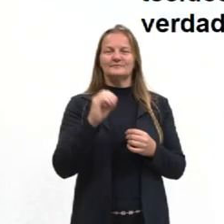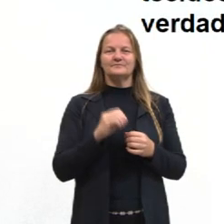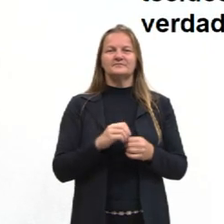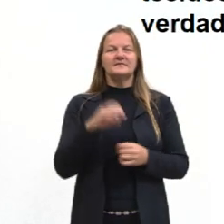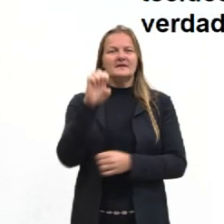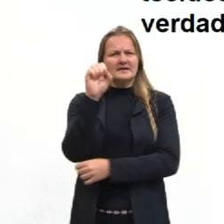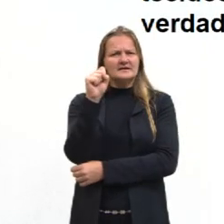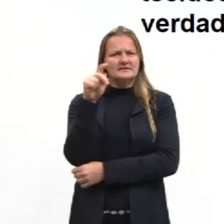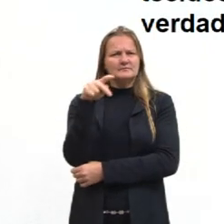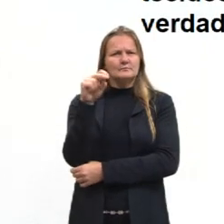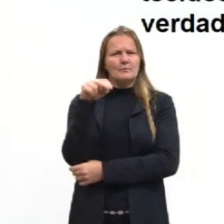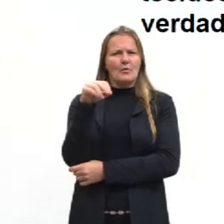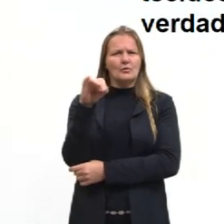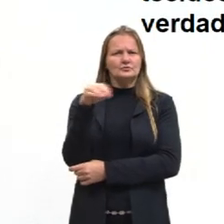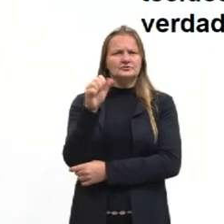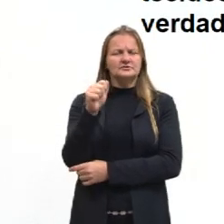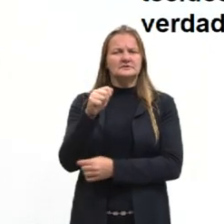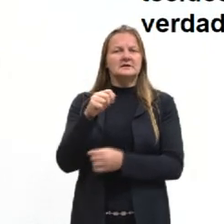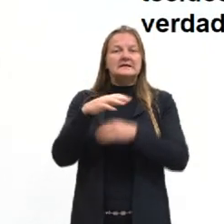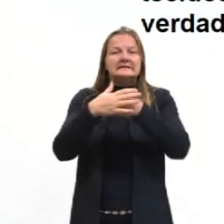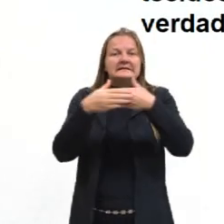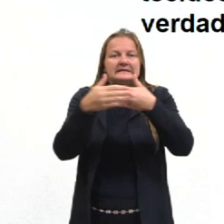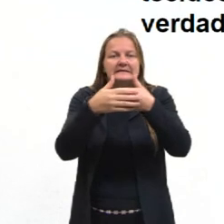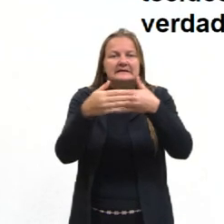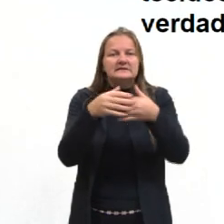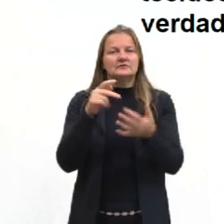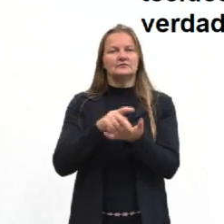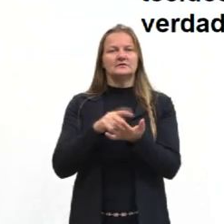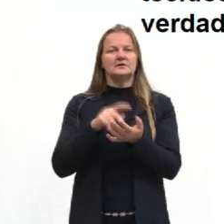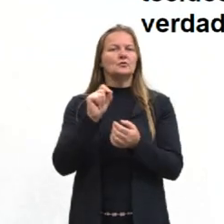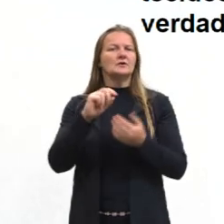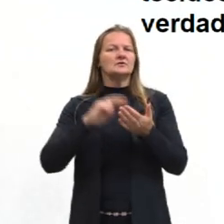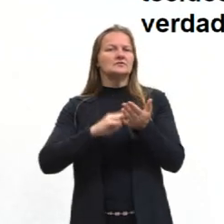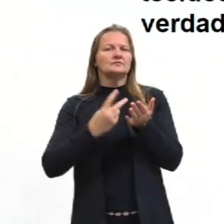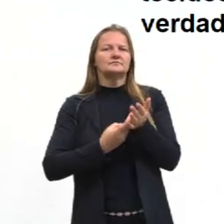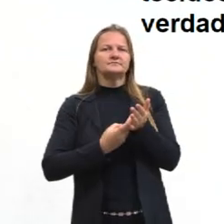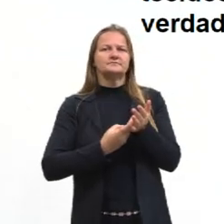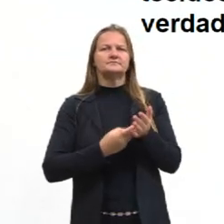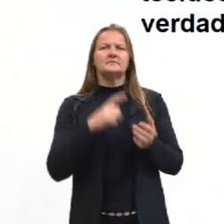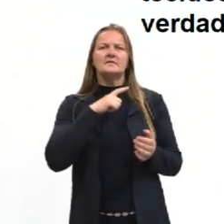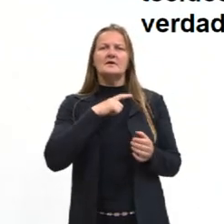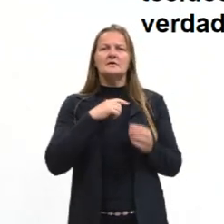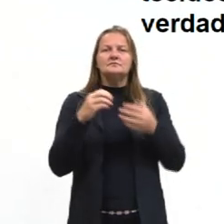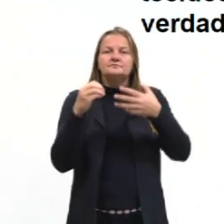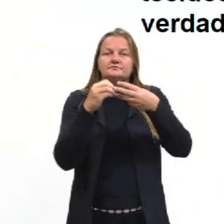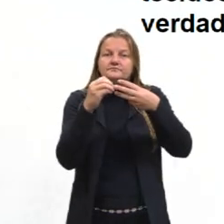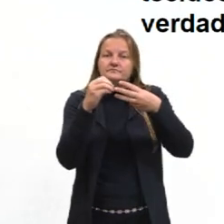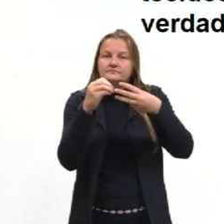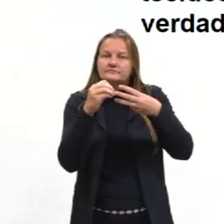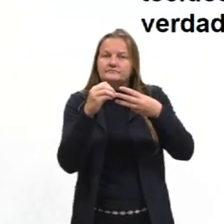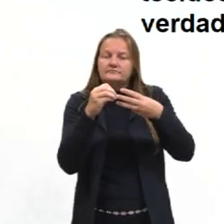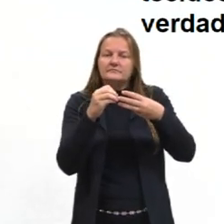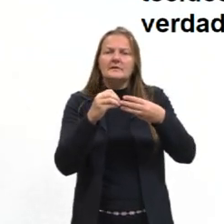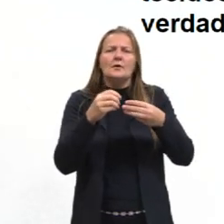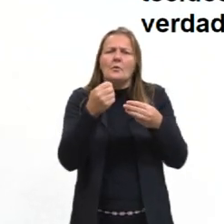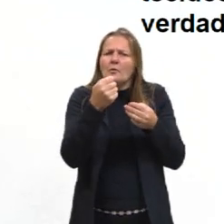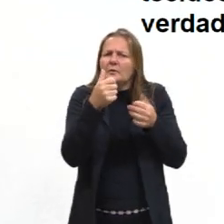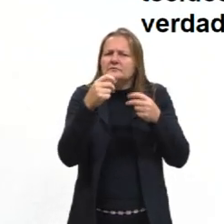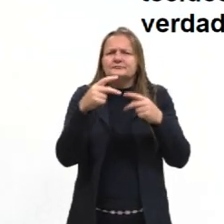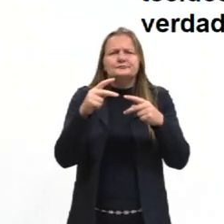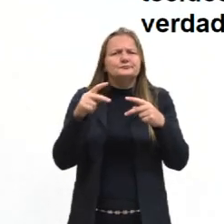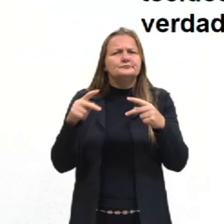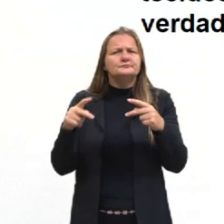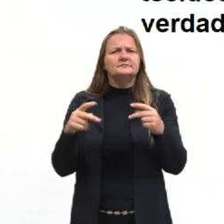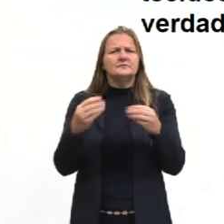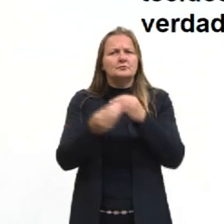elas não possuem tecidos verdadeiros. O que isso significa? É que as suas células, elas são muito semelhantes